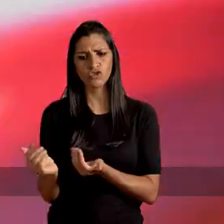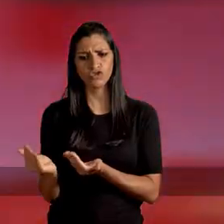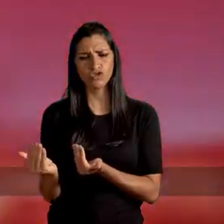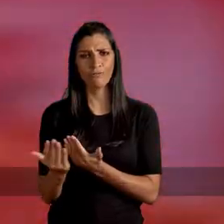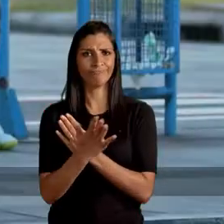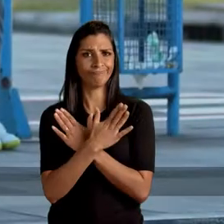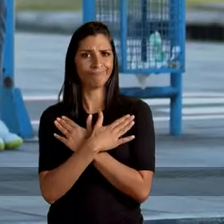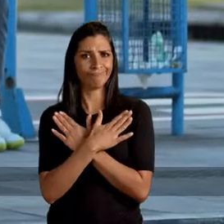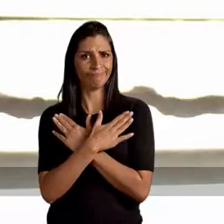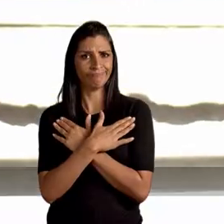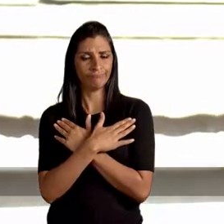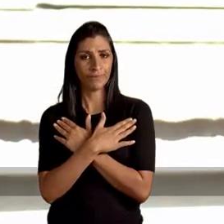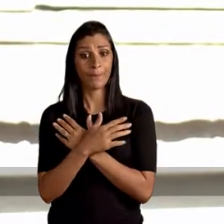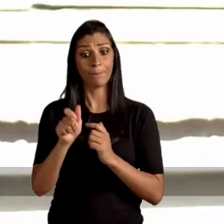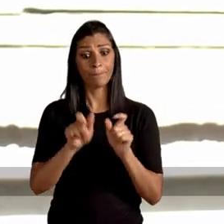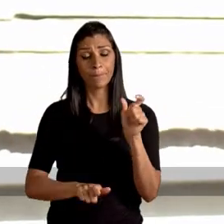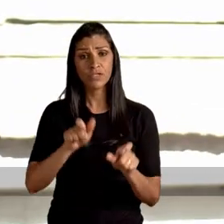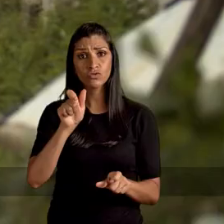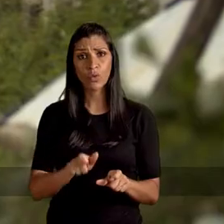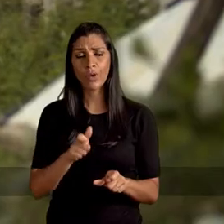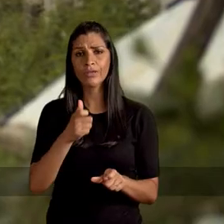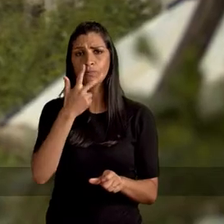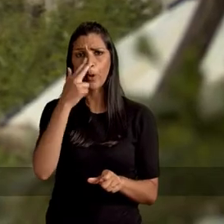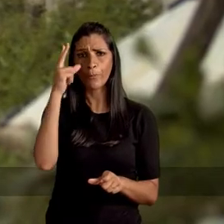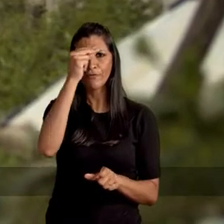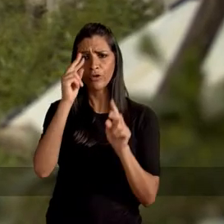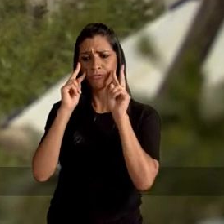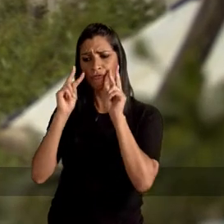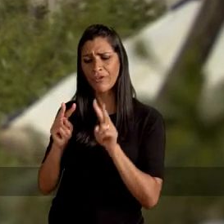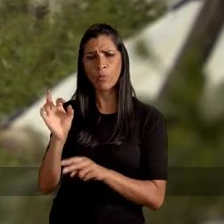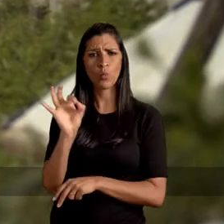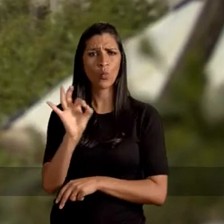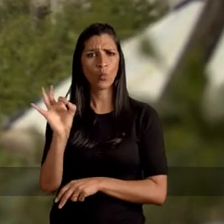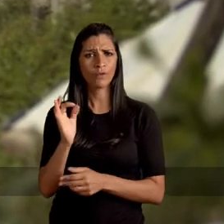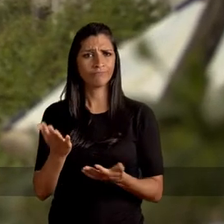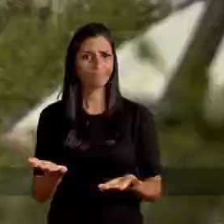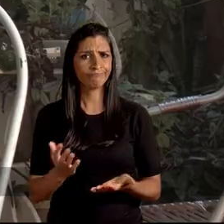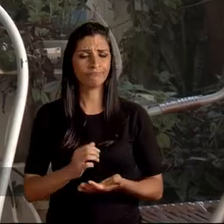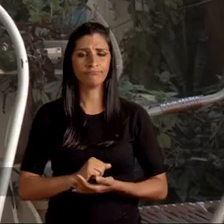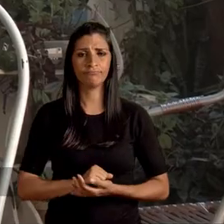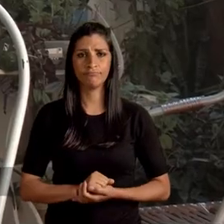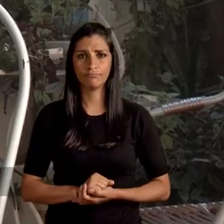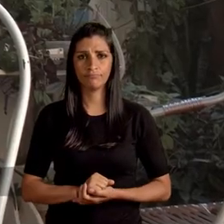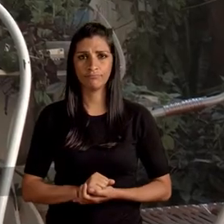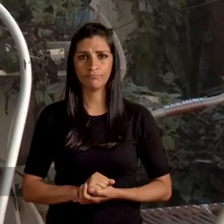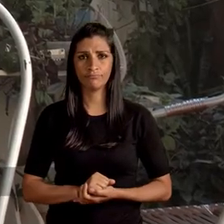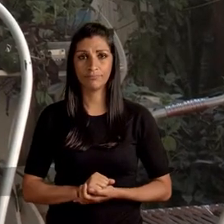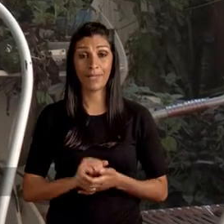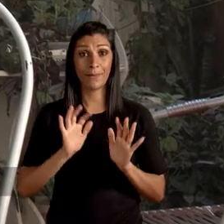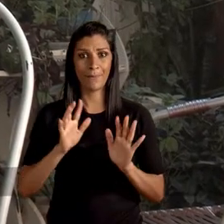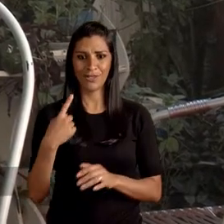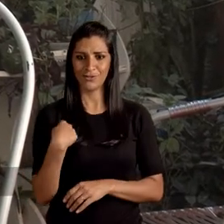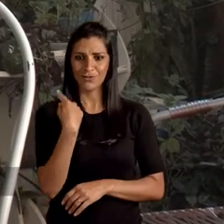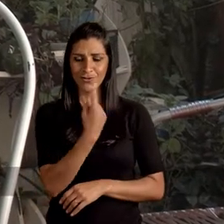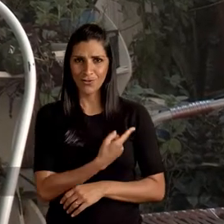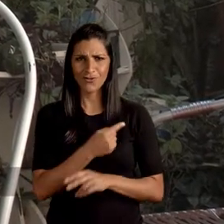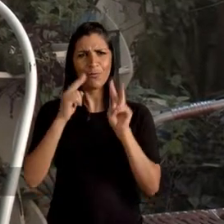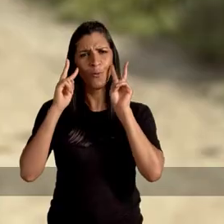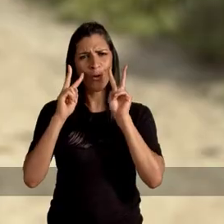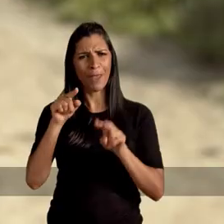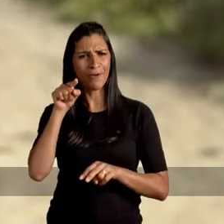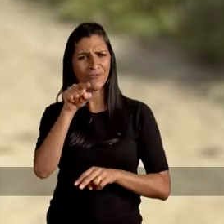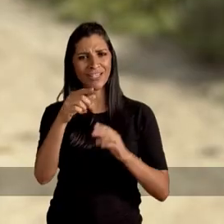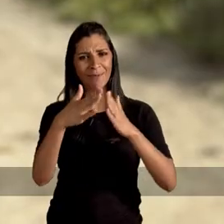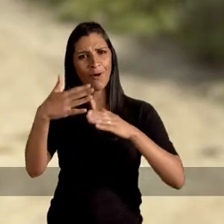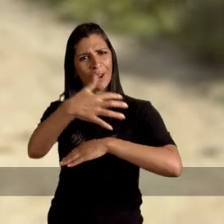trabalhadoras e jovens sem emprego. Pessoas que ficaram invisíveis para os últimos prefeitos. Mas nós